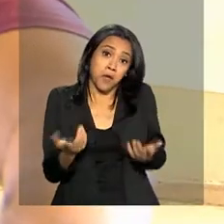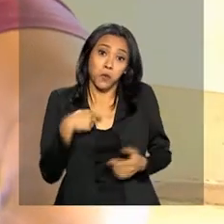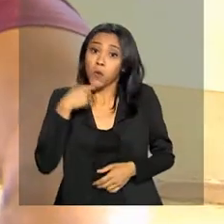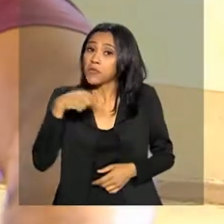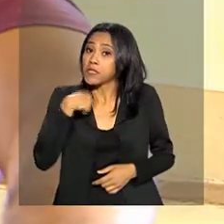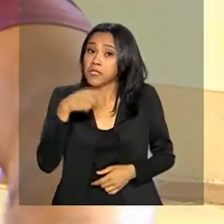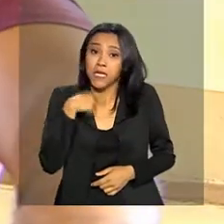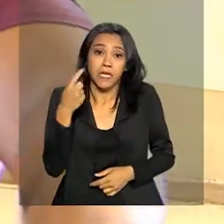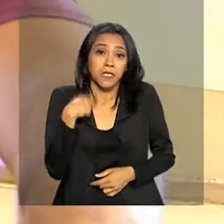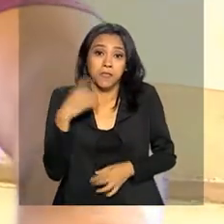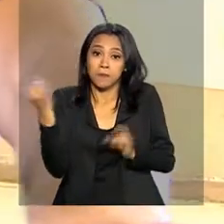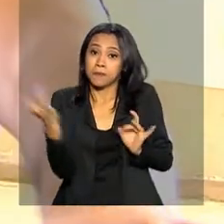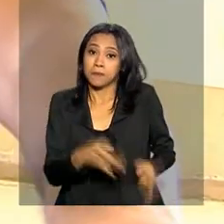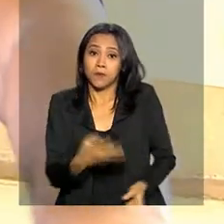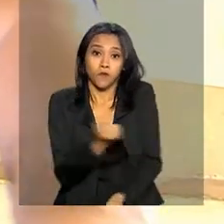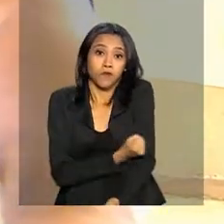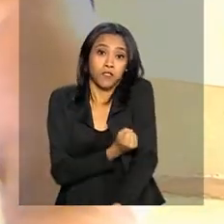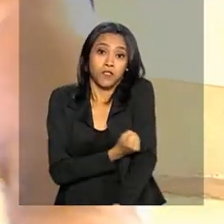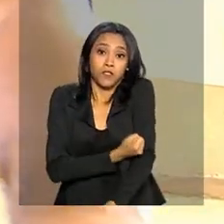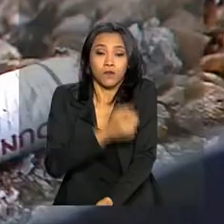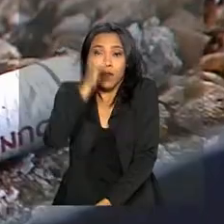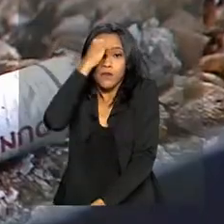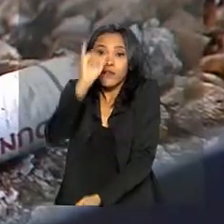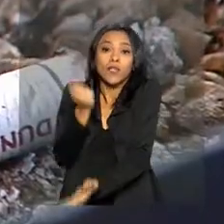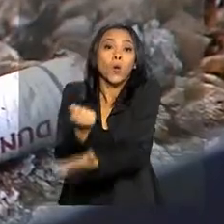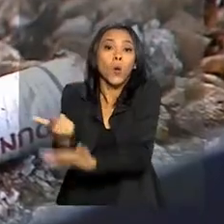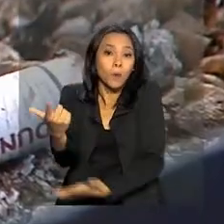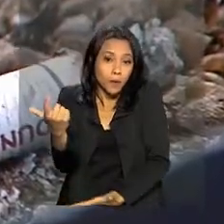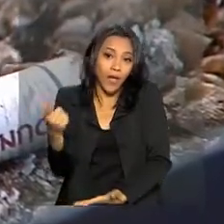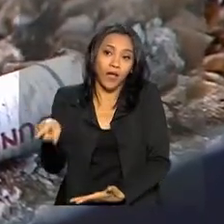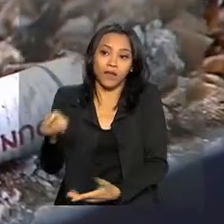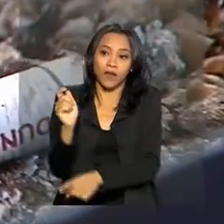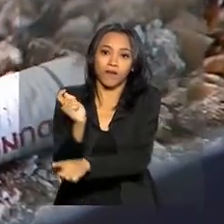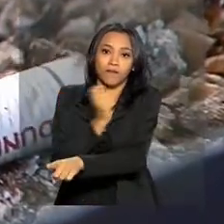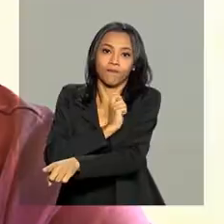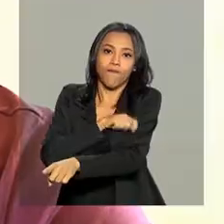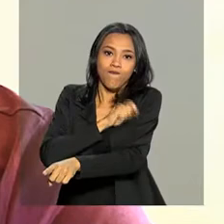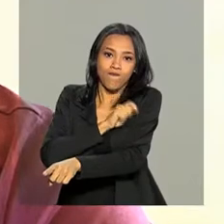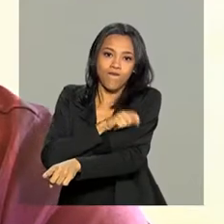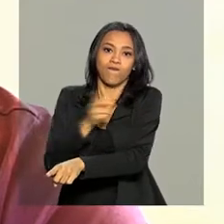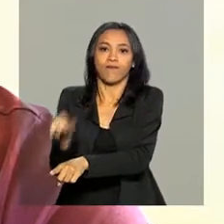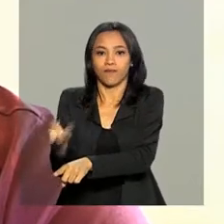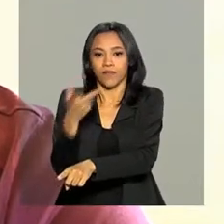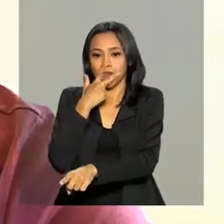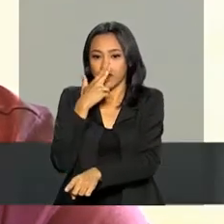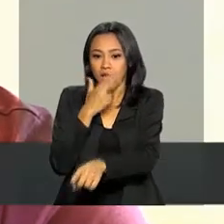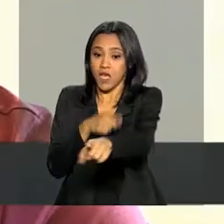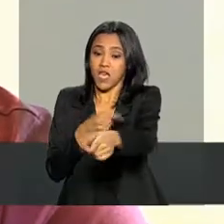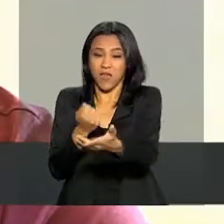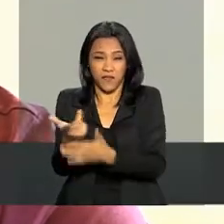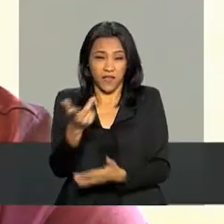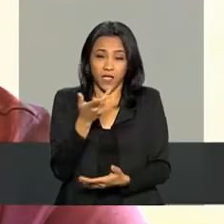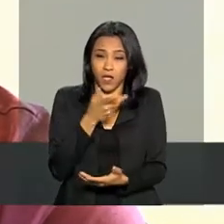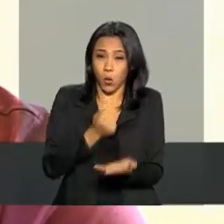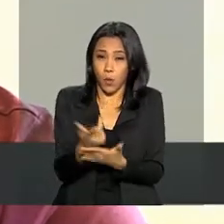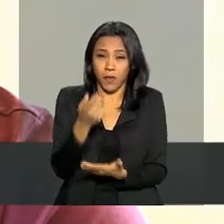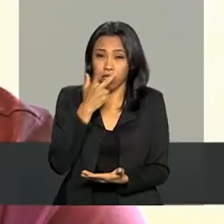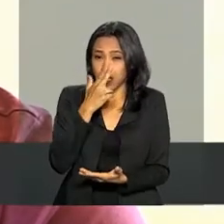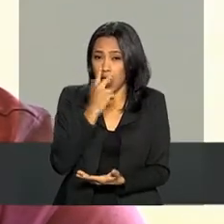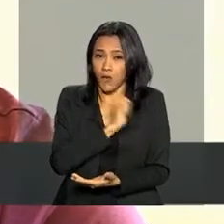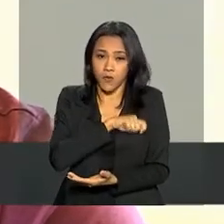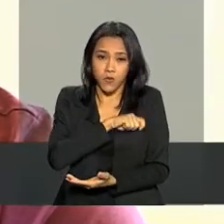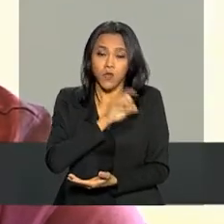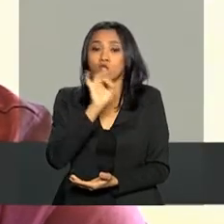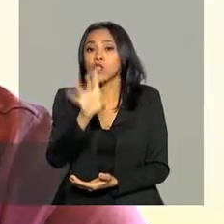largar o vício, pelo menos evita comprar produtos que sejam falsificados. Eu evito comprar cigarro na rua, de camelô. Geralmente, eu compro só em